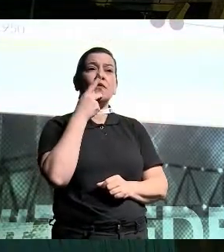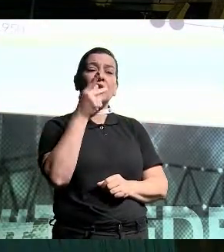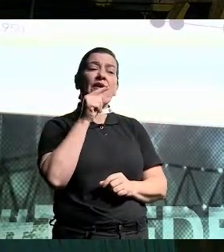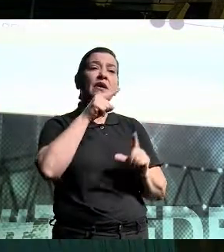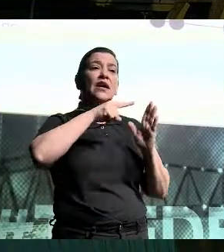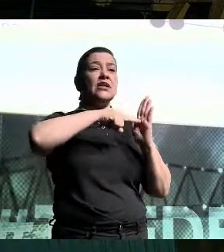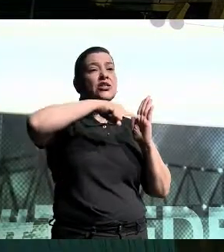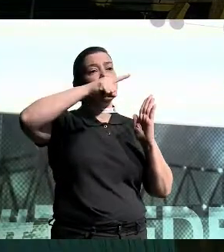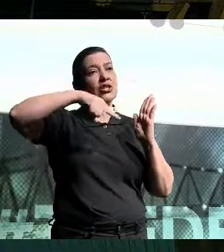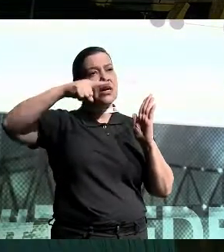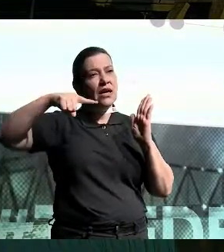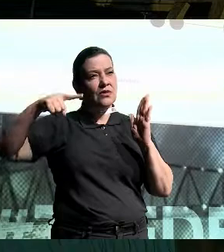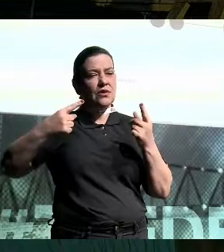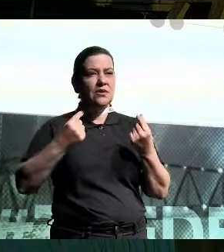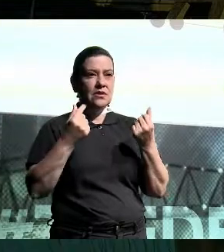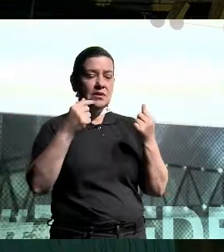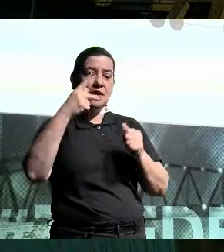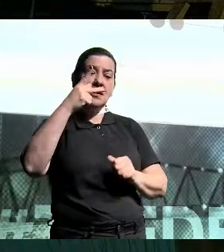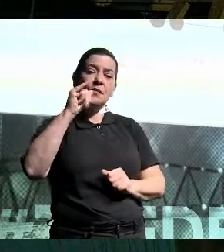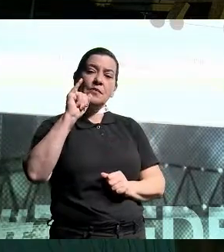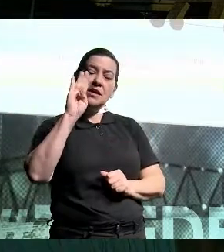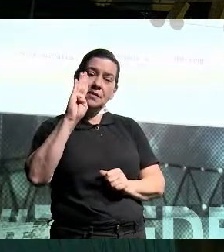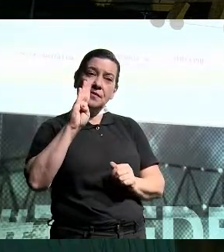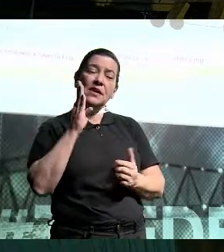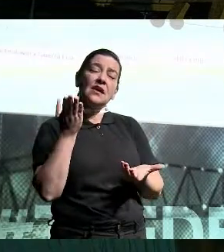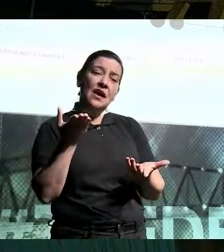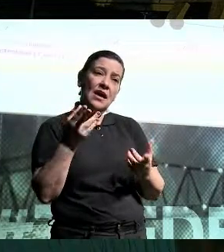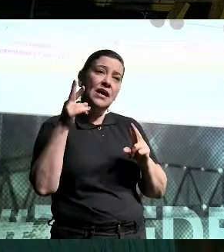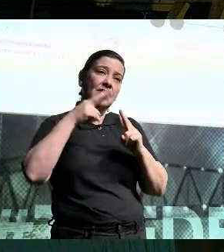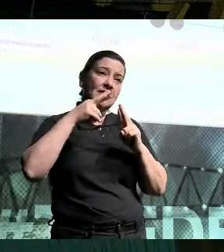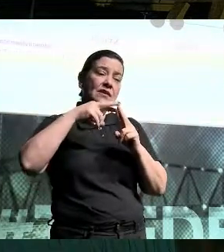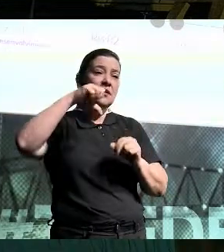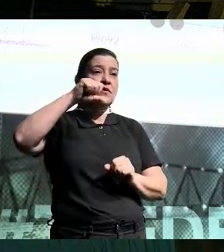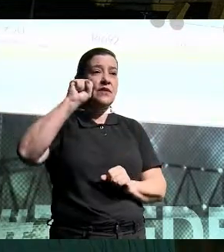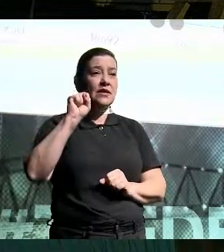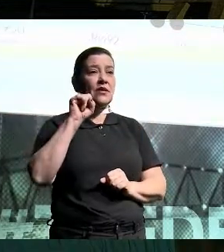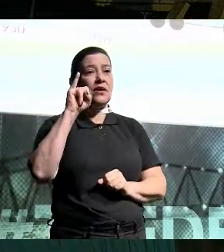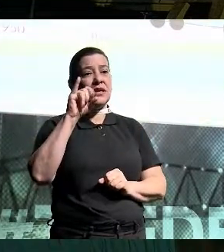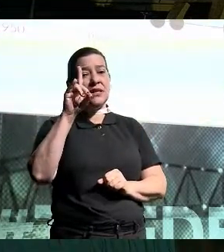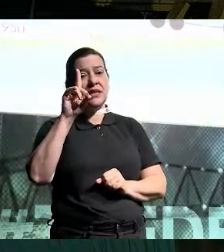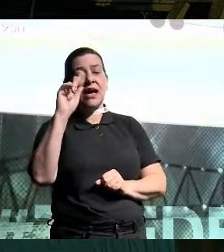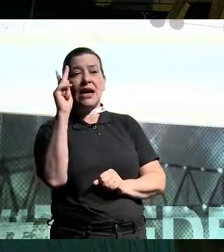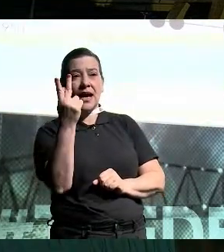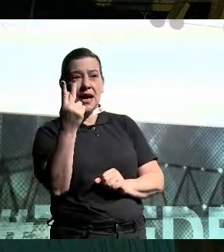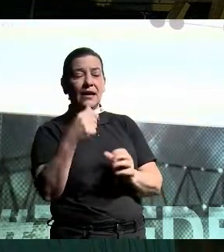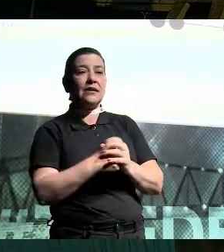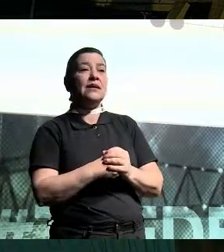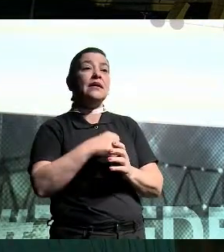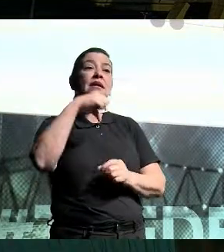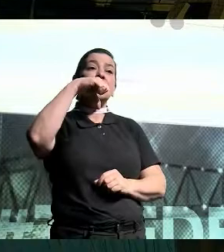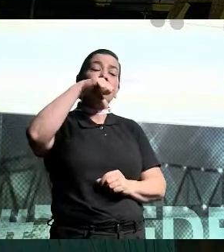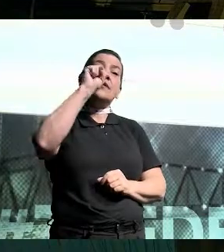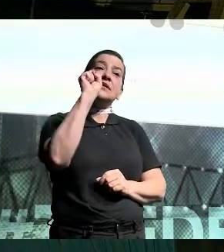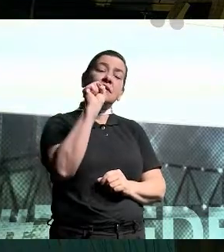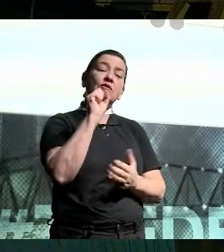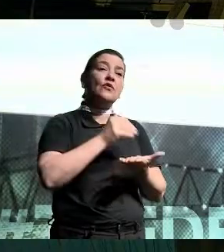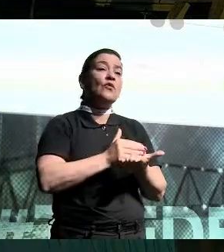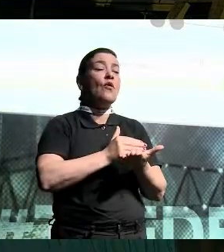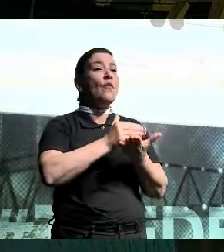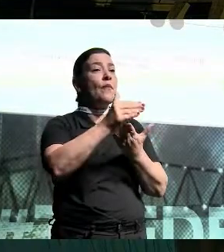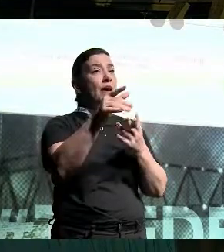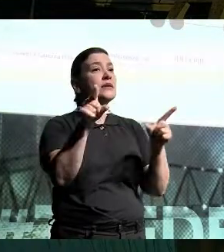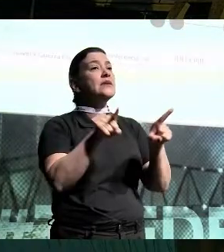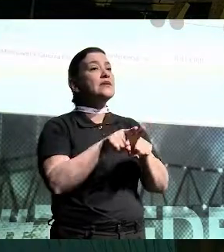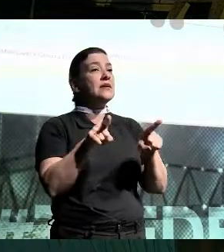indicadores mais econômicos. O PIB era a nossa grande referência. Em 98 é criado o IDH. Então, em 98, começa-se a